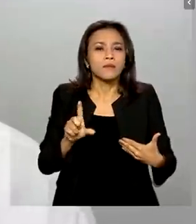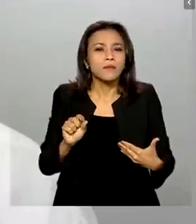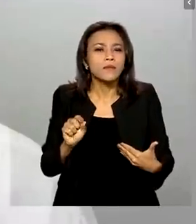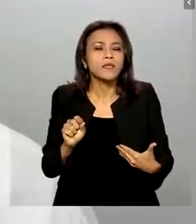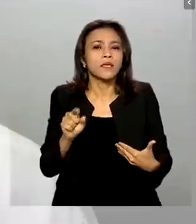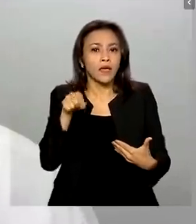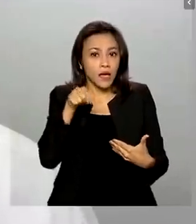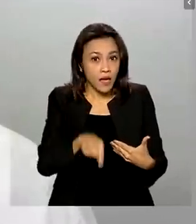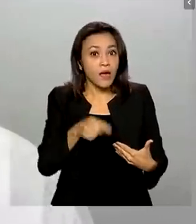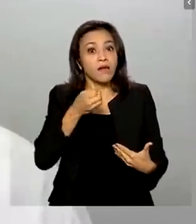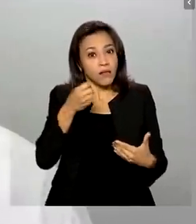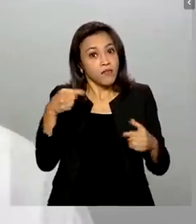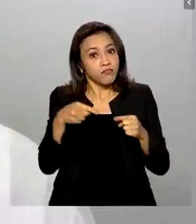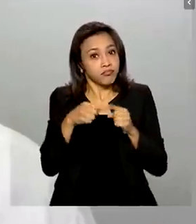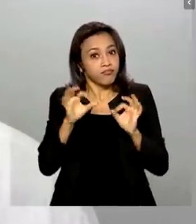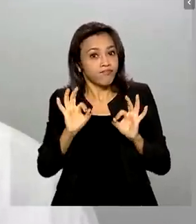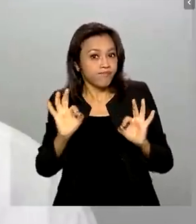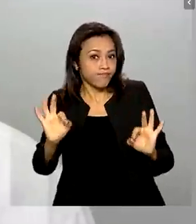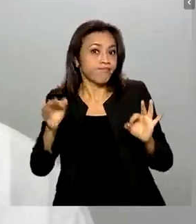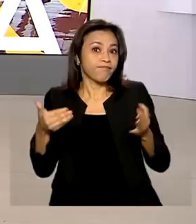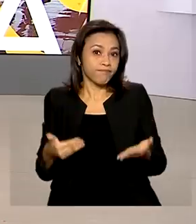risco-benefício é favorável.